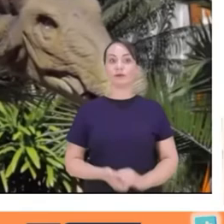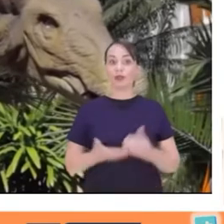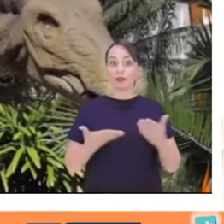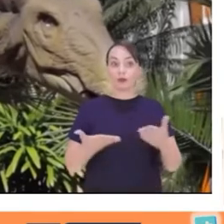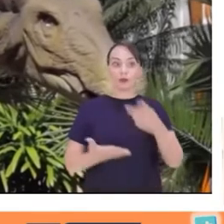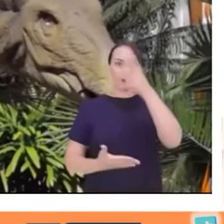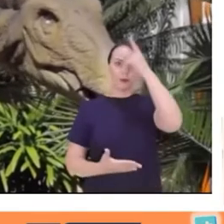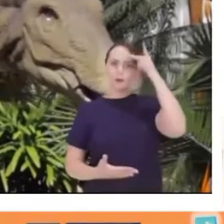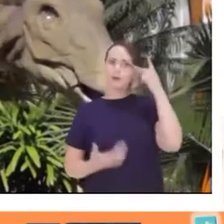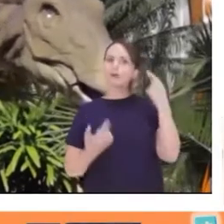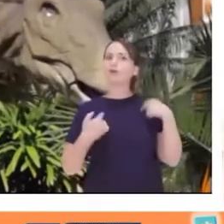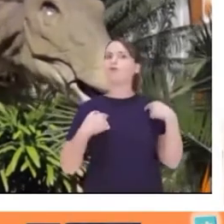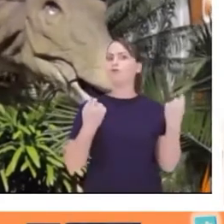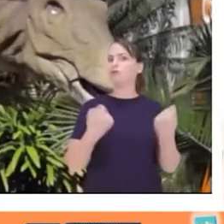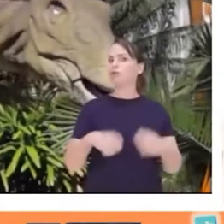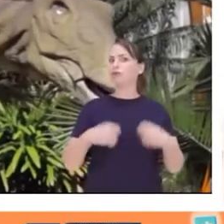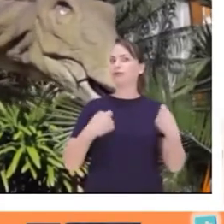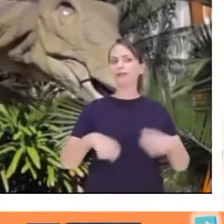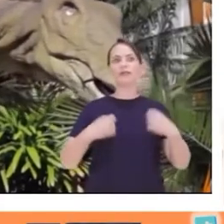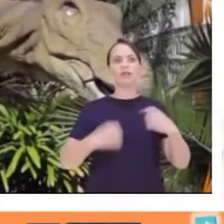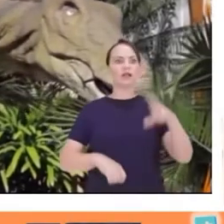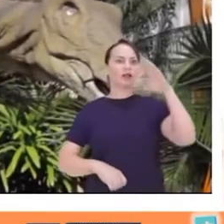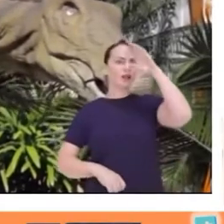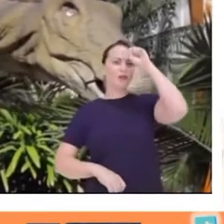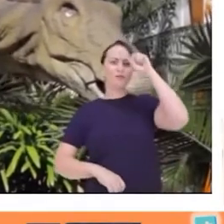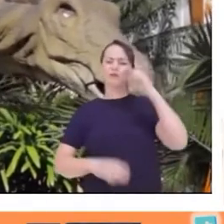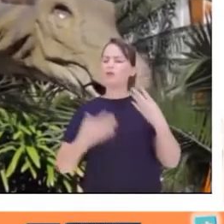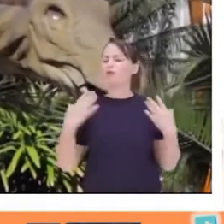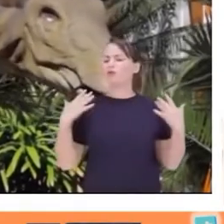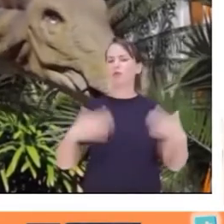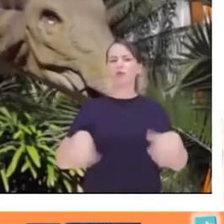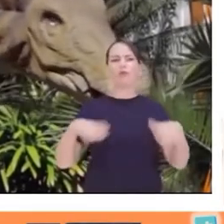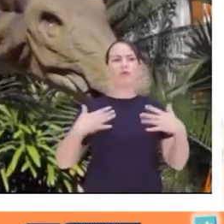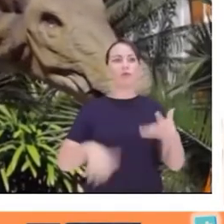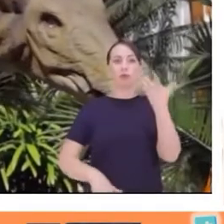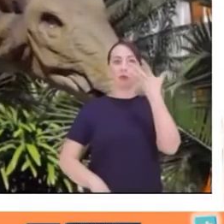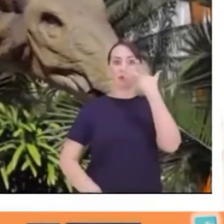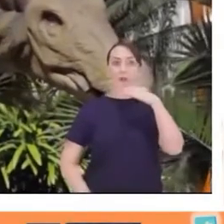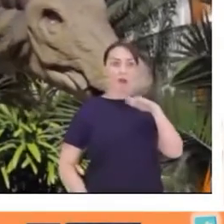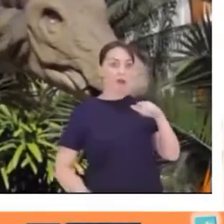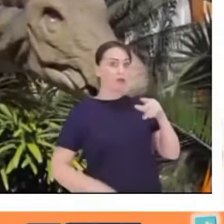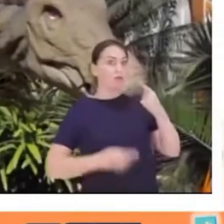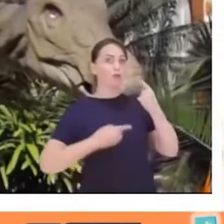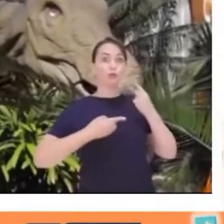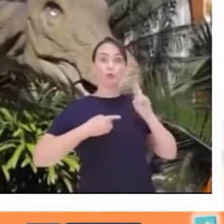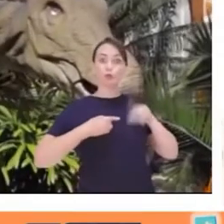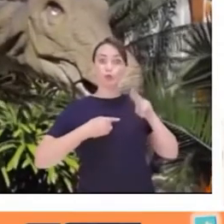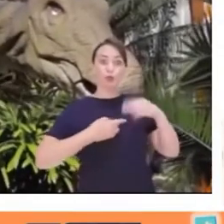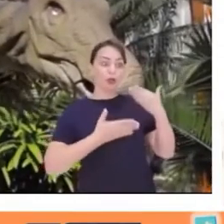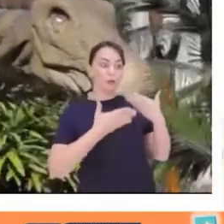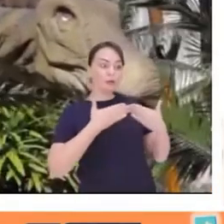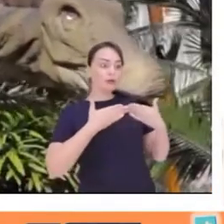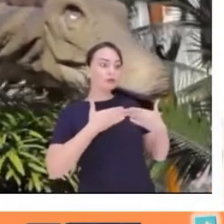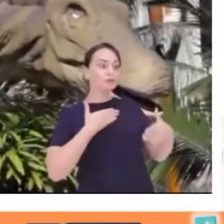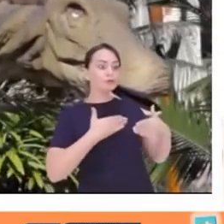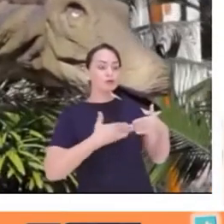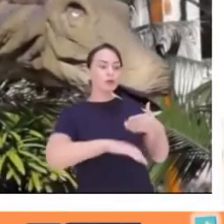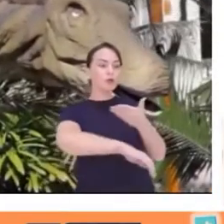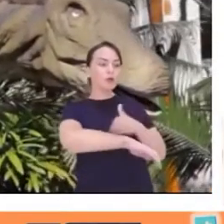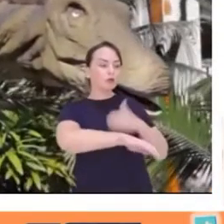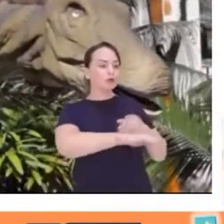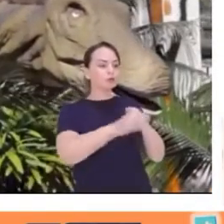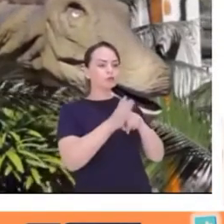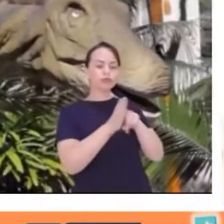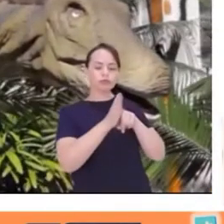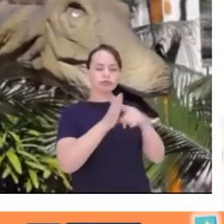Pessoal, nós temos que aprender muito, mas muito com as crianças. A gente nunca deve perder o hábito de questionar. Nós somos